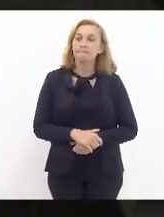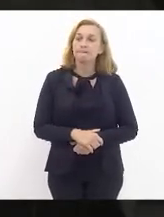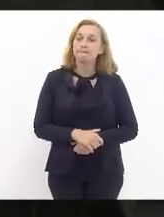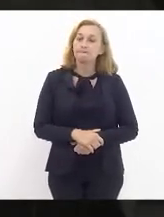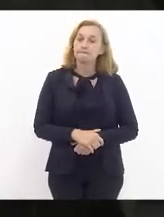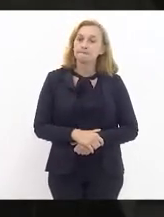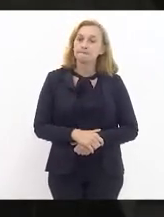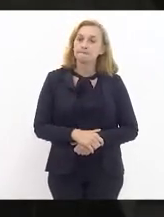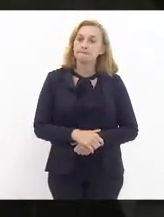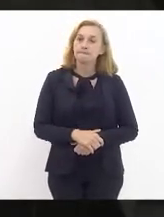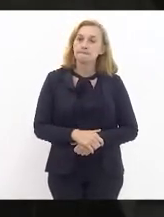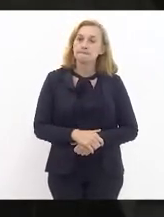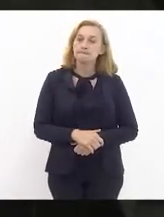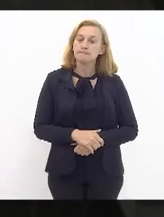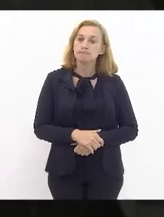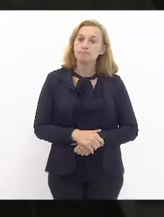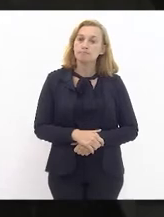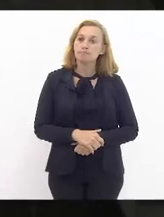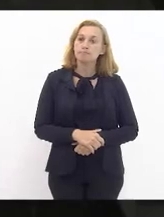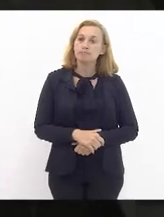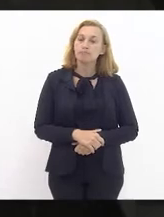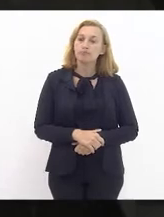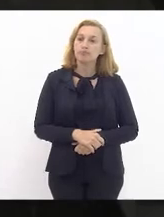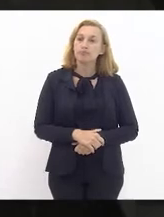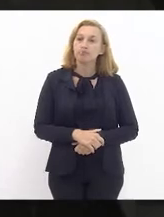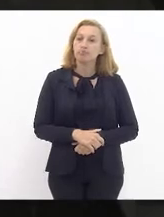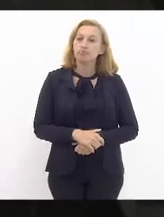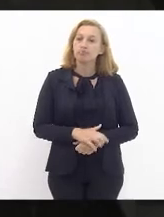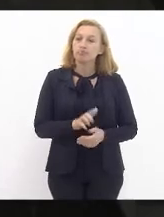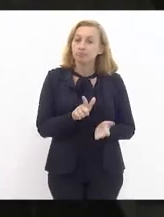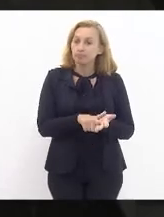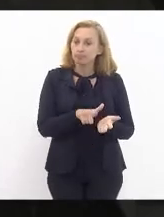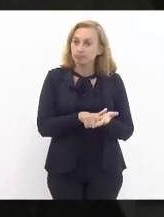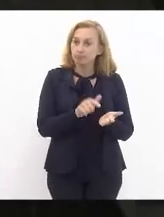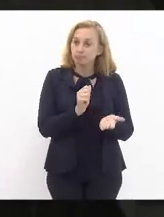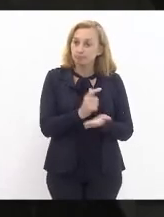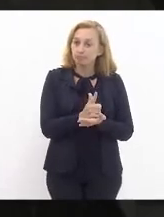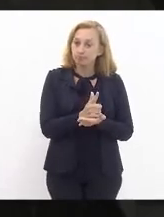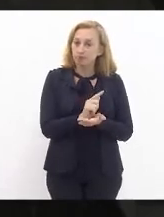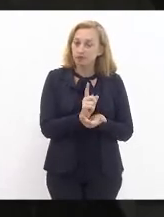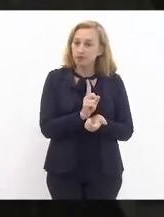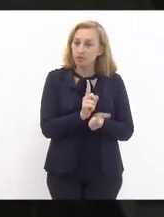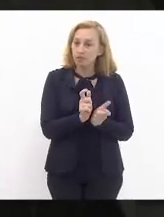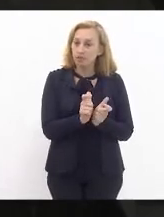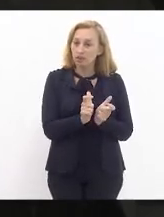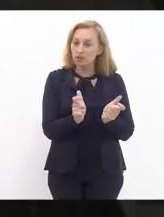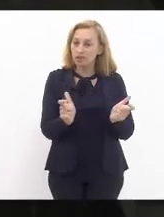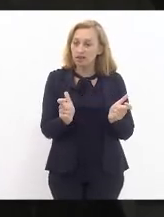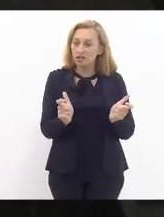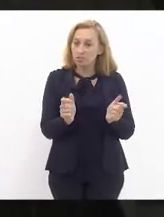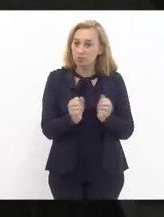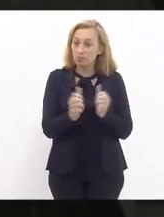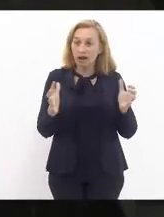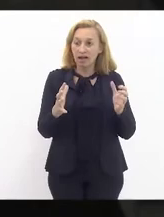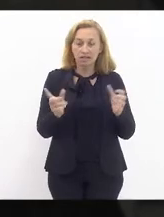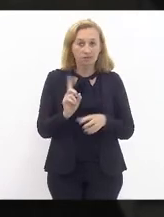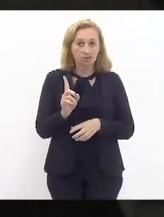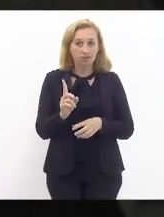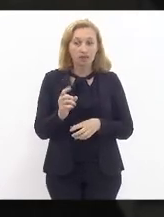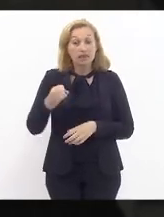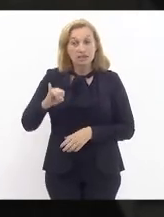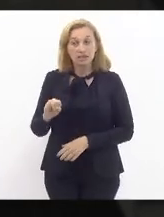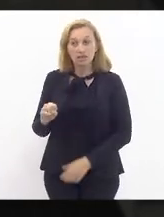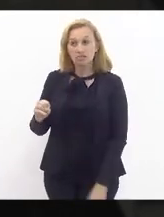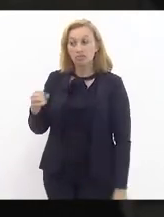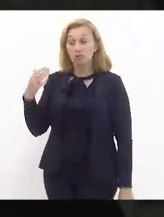Essas receitas também não cresceram e aumentaram por mágica. se de um lado